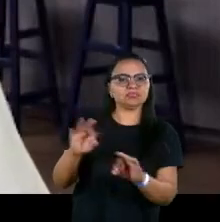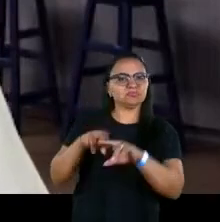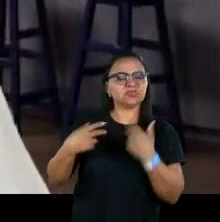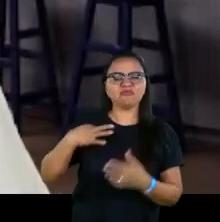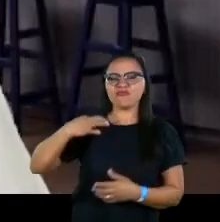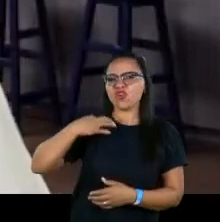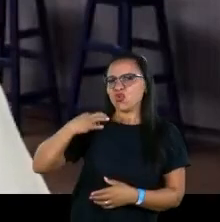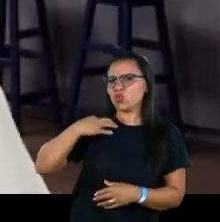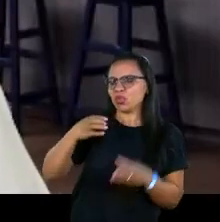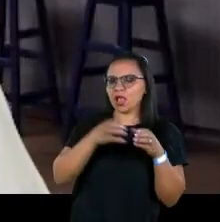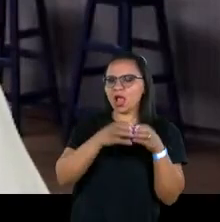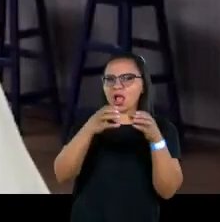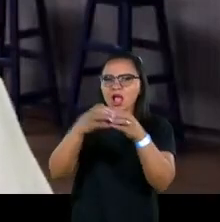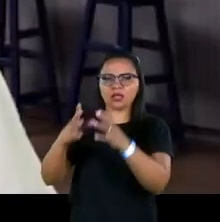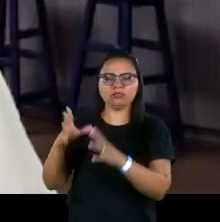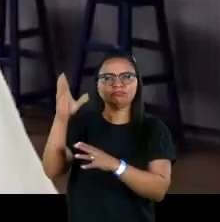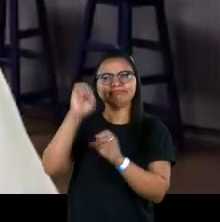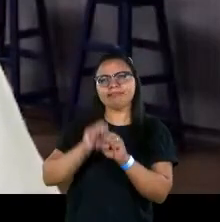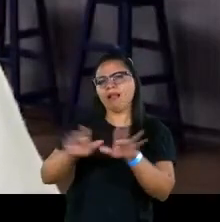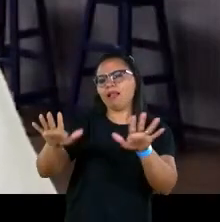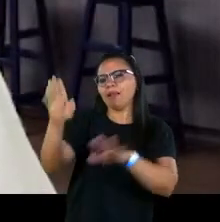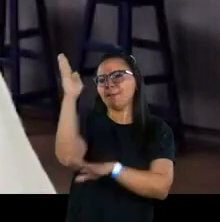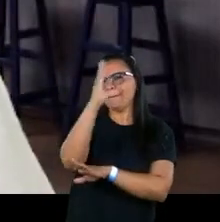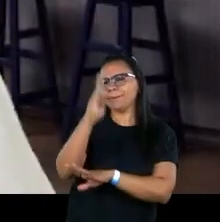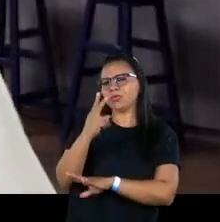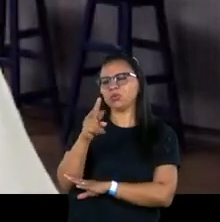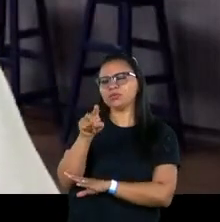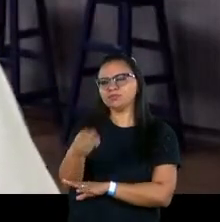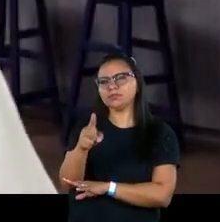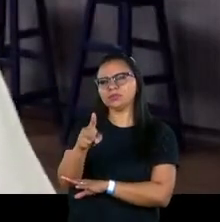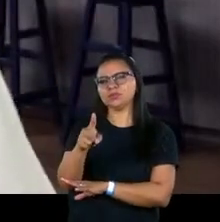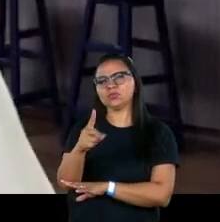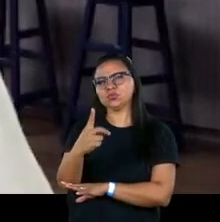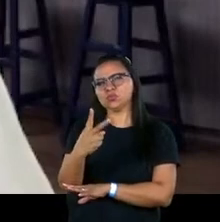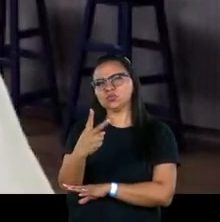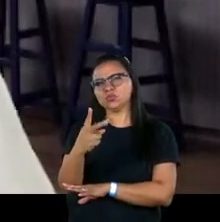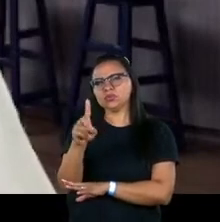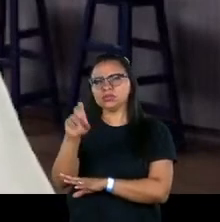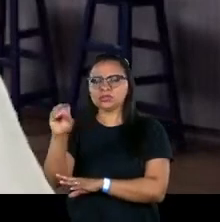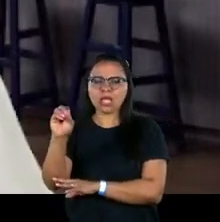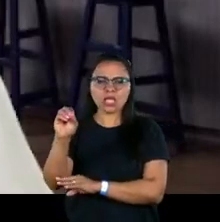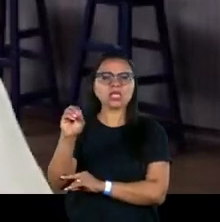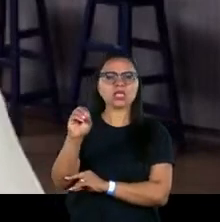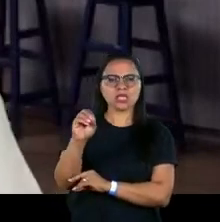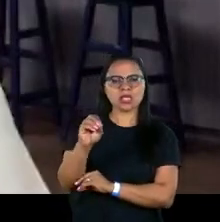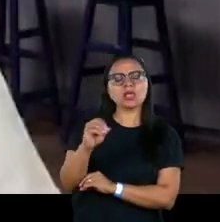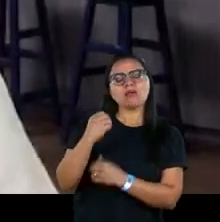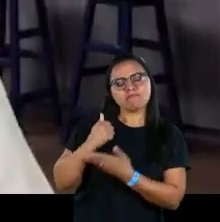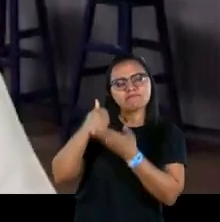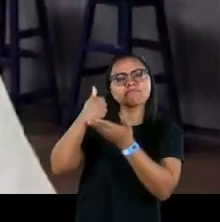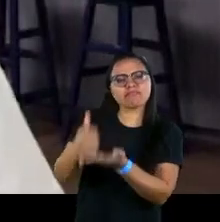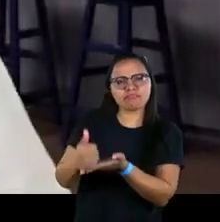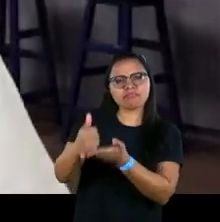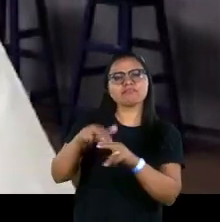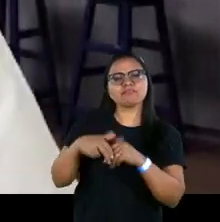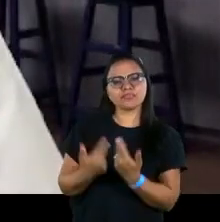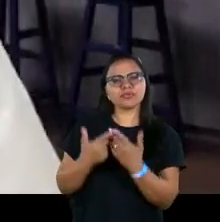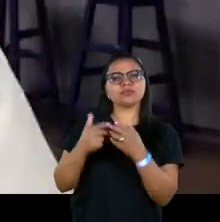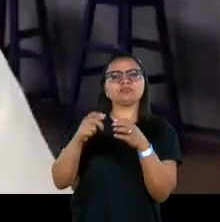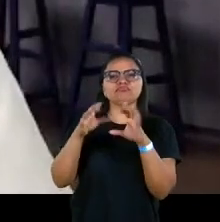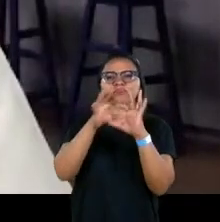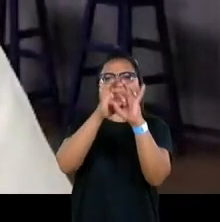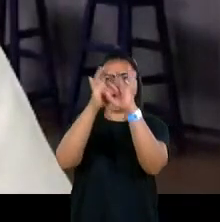voluntárias, espalhadas por todo o país. São mais de 2.100 entidades que recebem o nosso apoio através da nossa rede